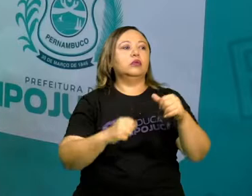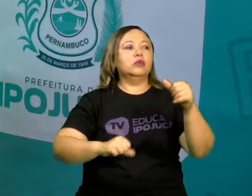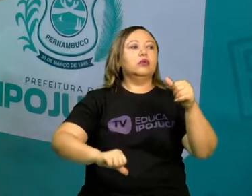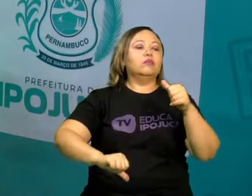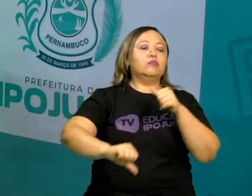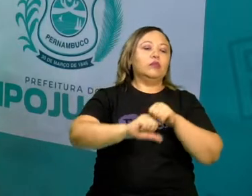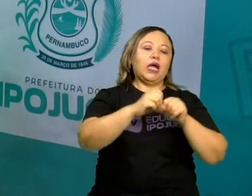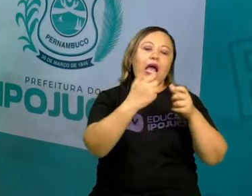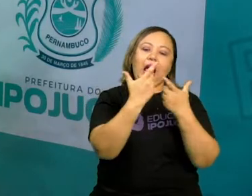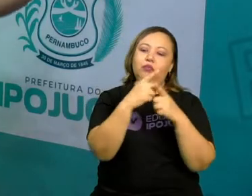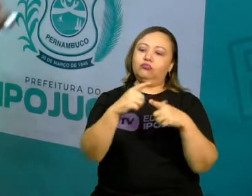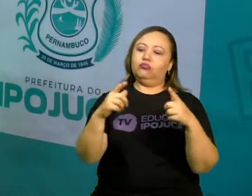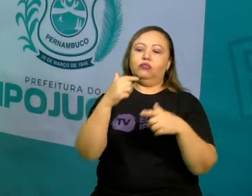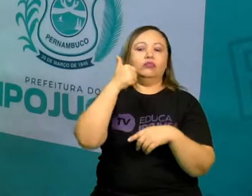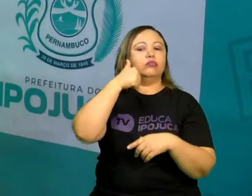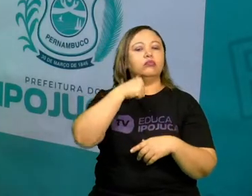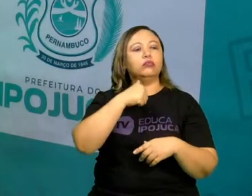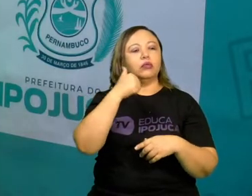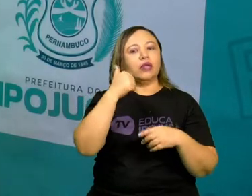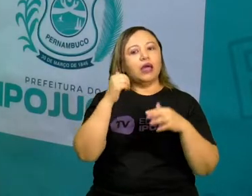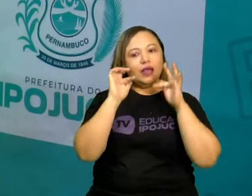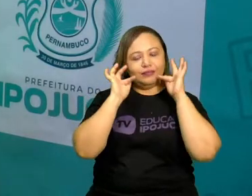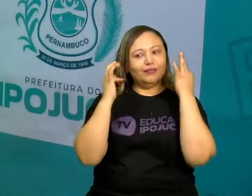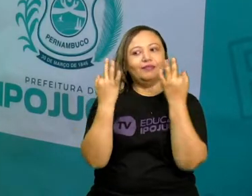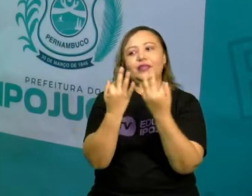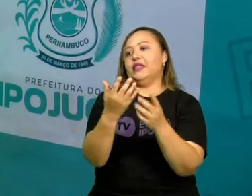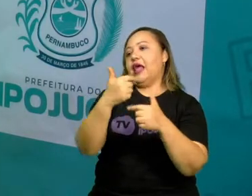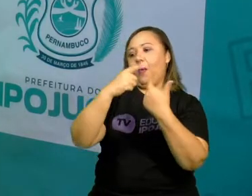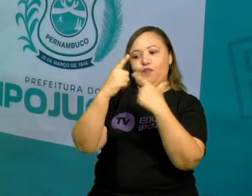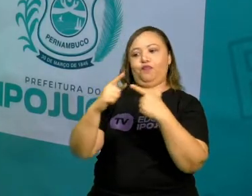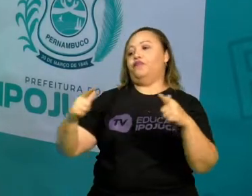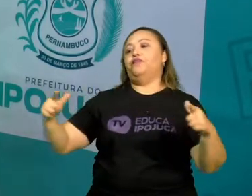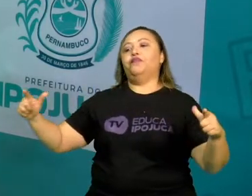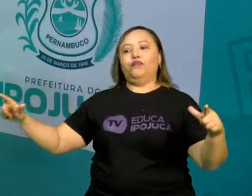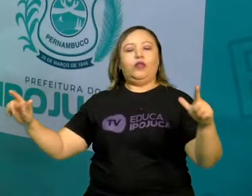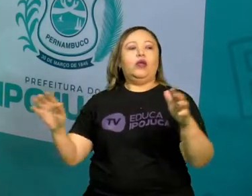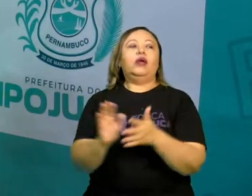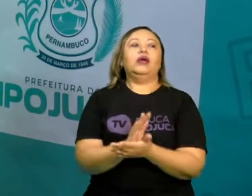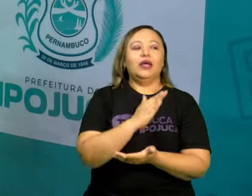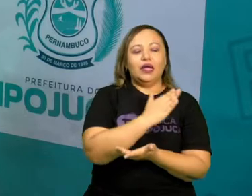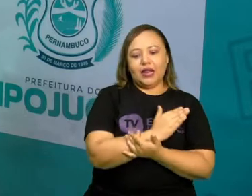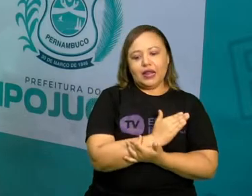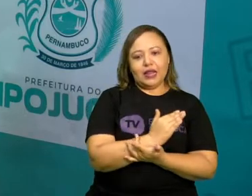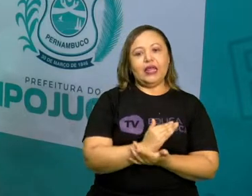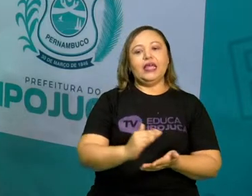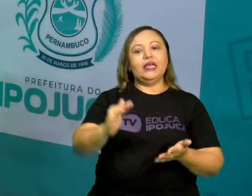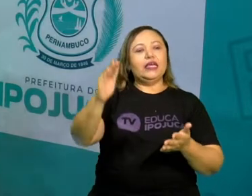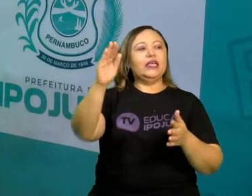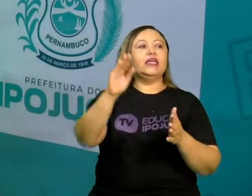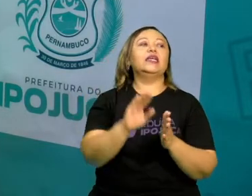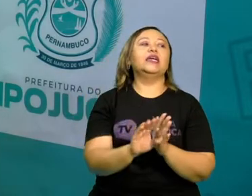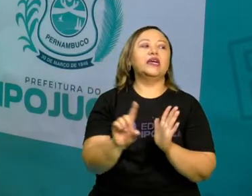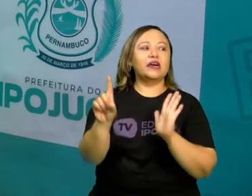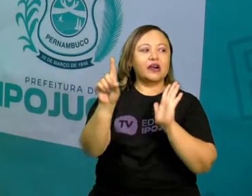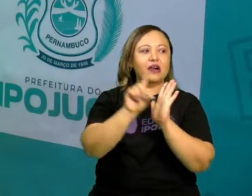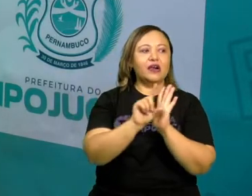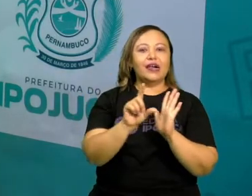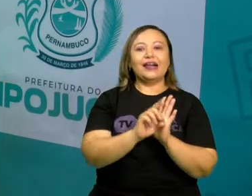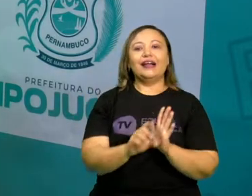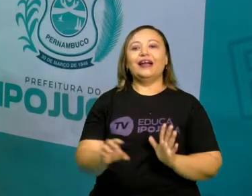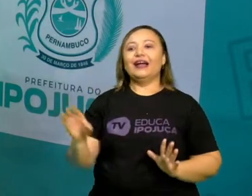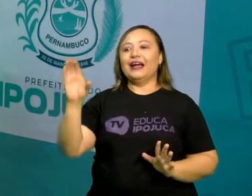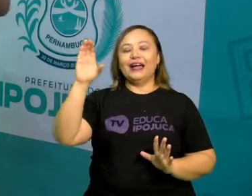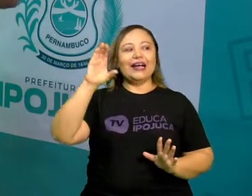também começaram a crescer. E formando também a união de famílias. E eram também como chamado o clãs, ó.